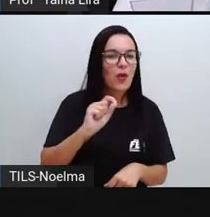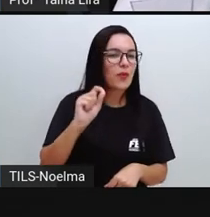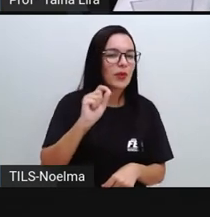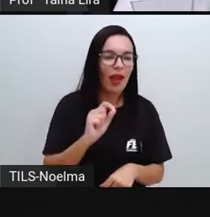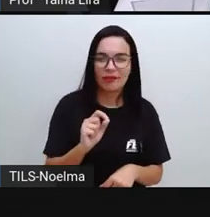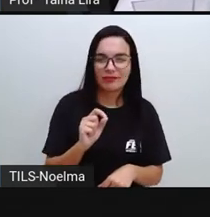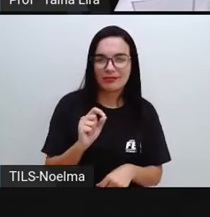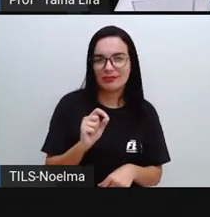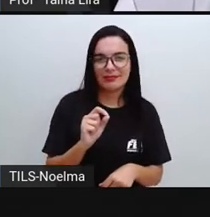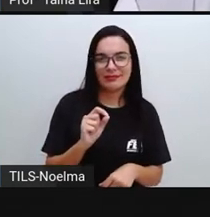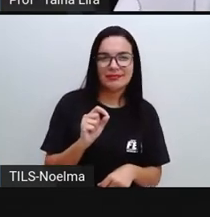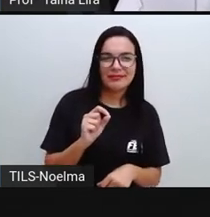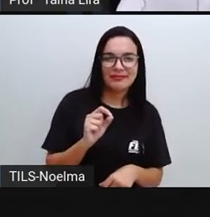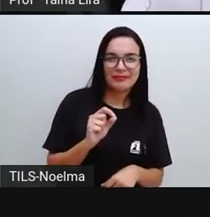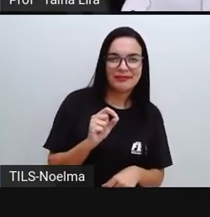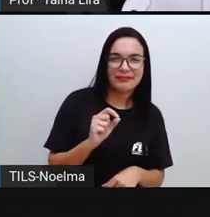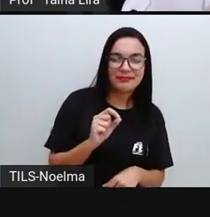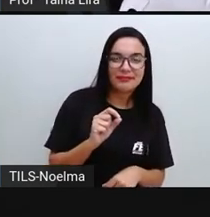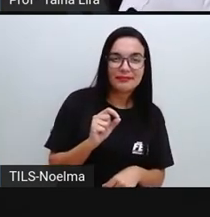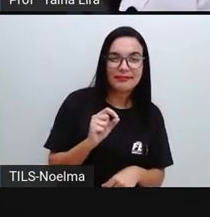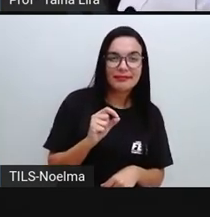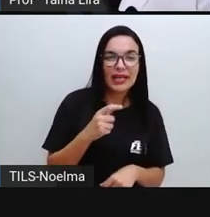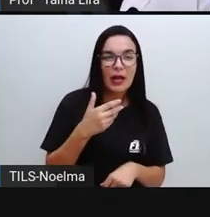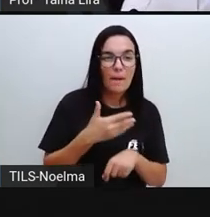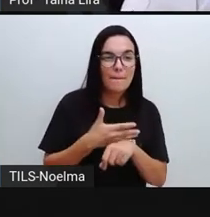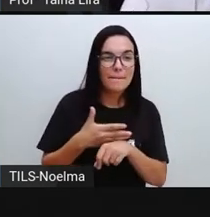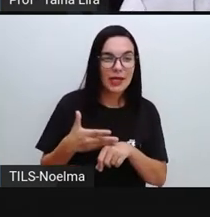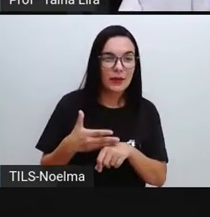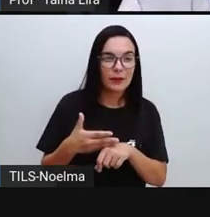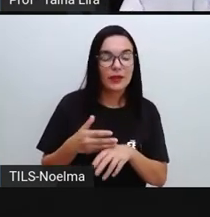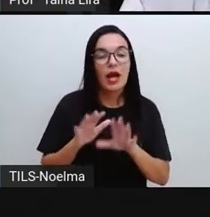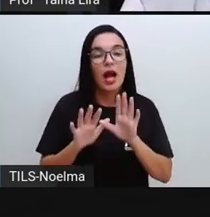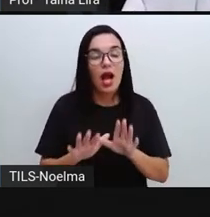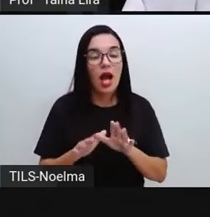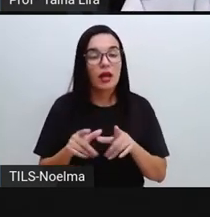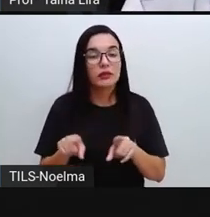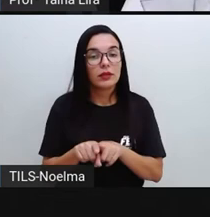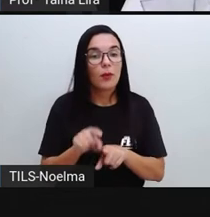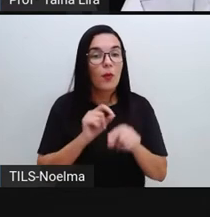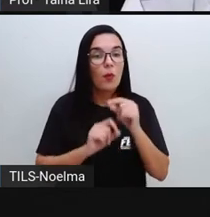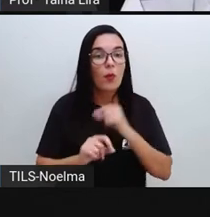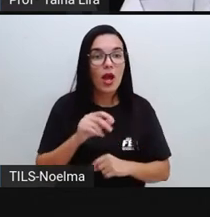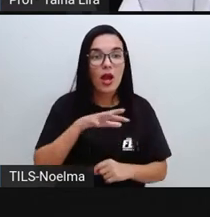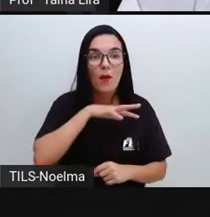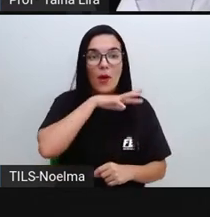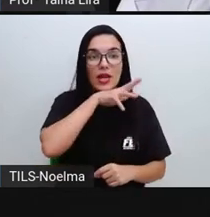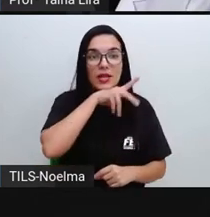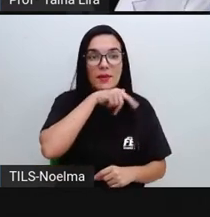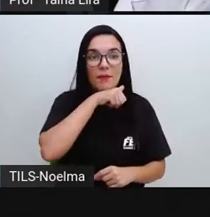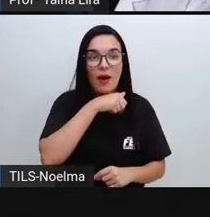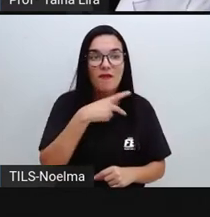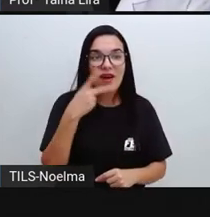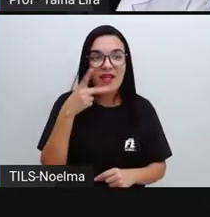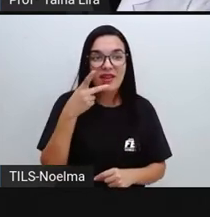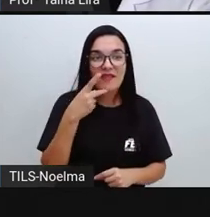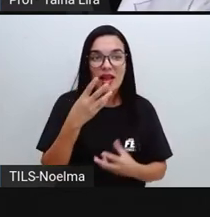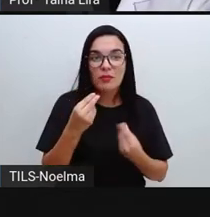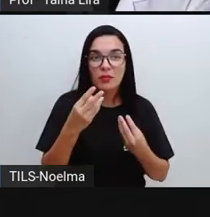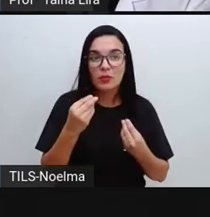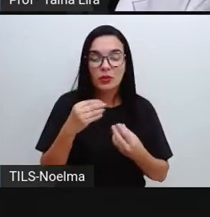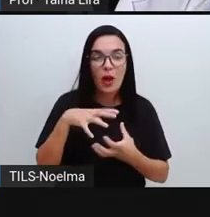falado pelas crianças na época da Páscoa. Qual é daqueles animais ali que é falado na época da Páscoa? Qual é mesmo?